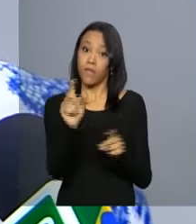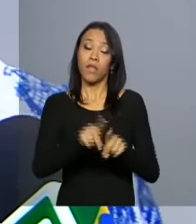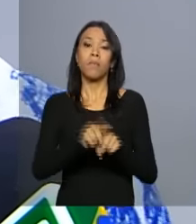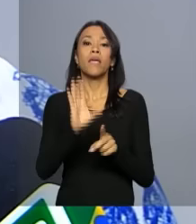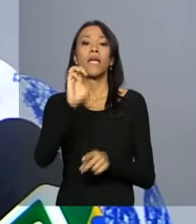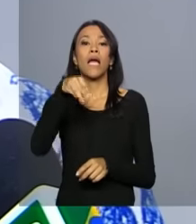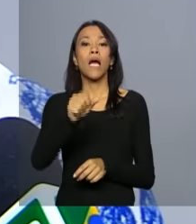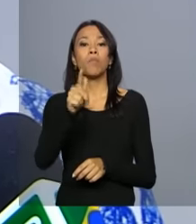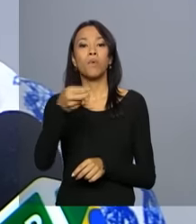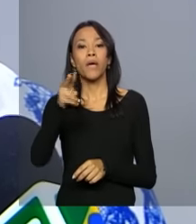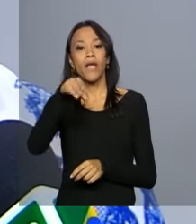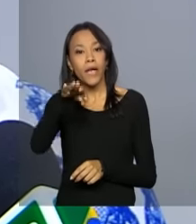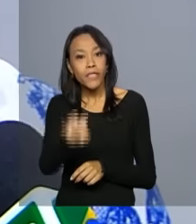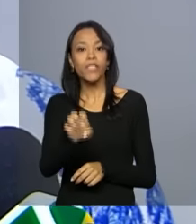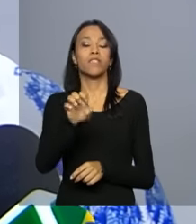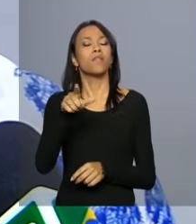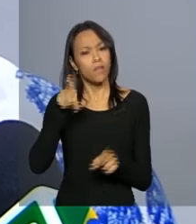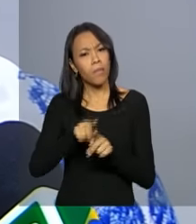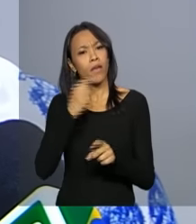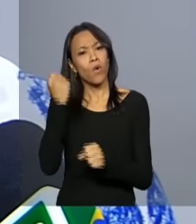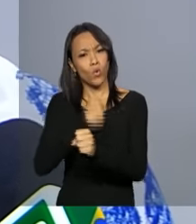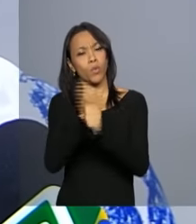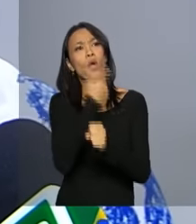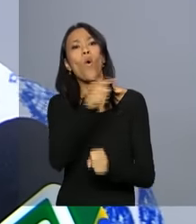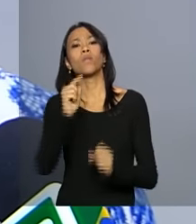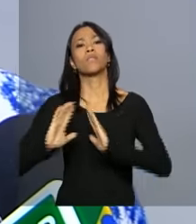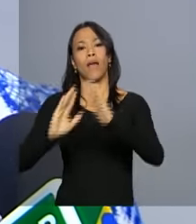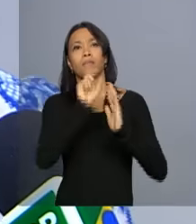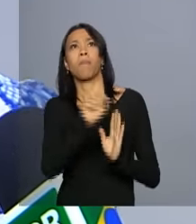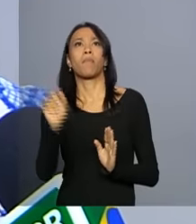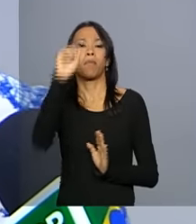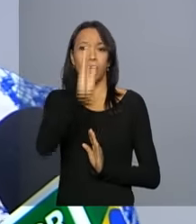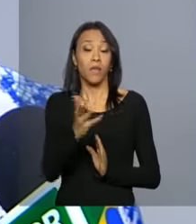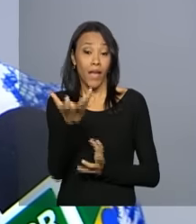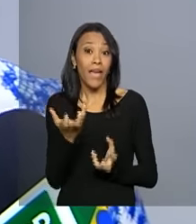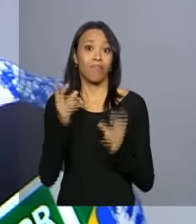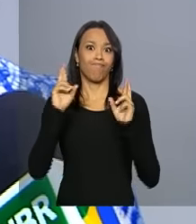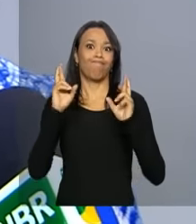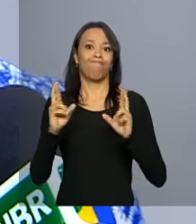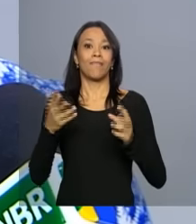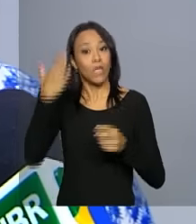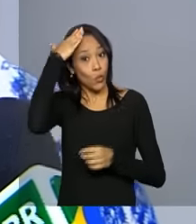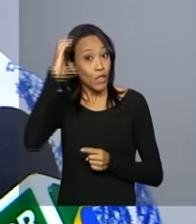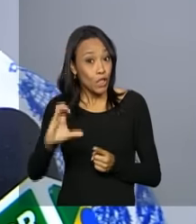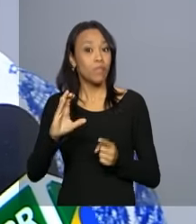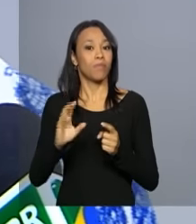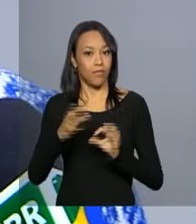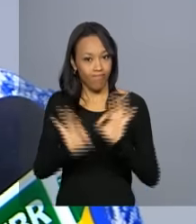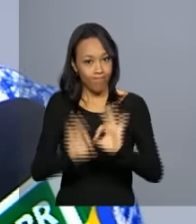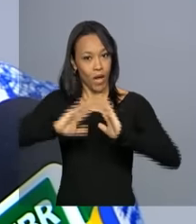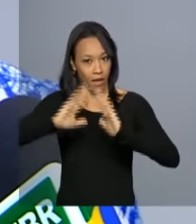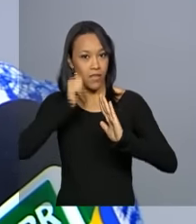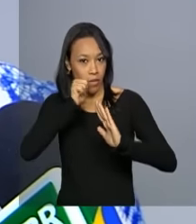outras casas, construir outras casas no Brasil. Estamos em perspectiva de inaugurar uma em Curitiba e uma em São Luís já, ainda nesse